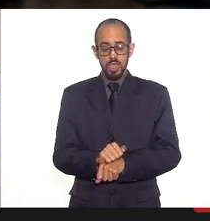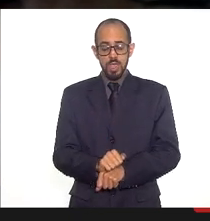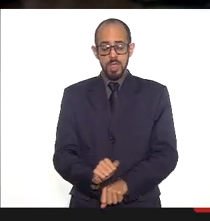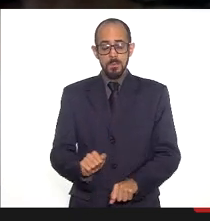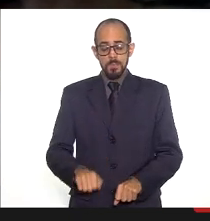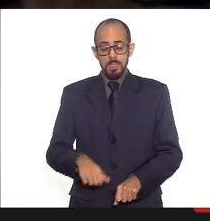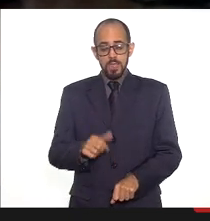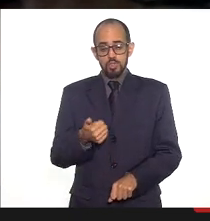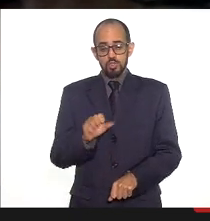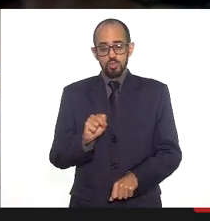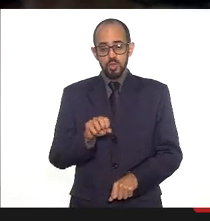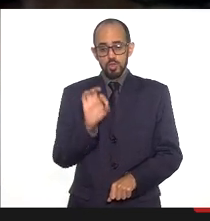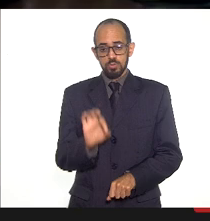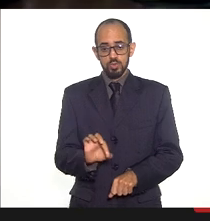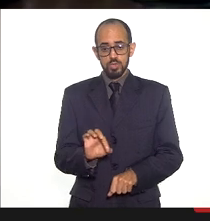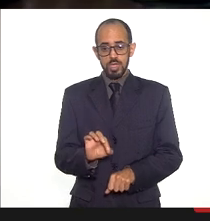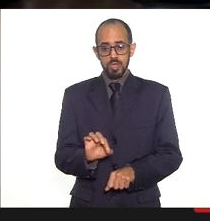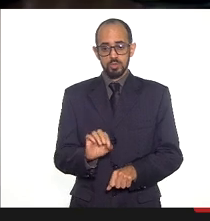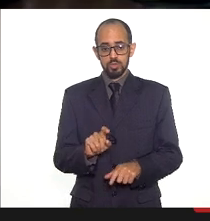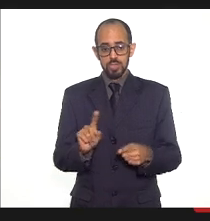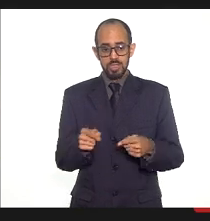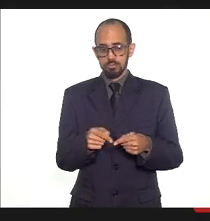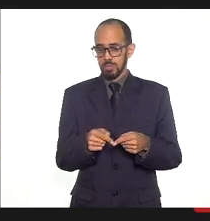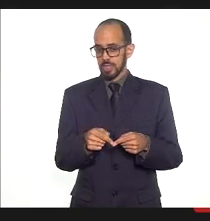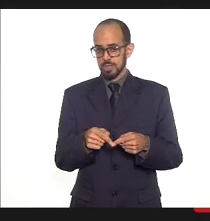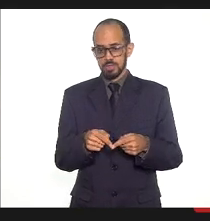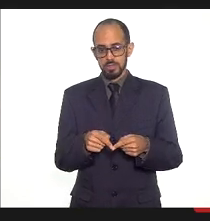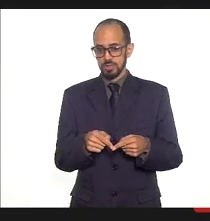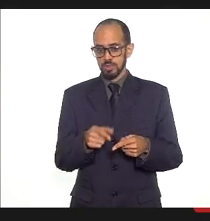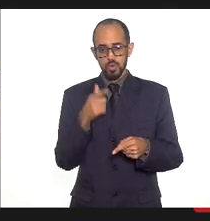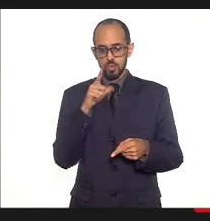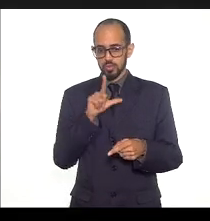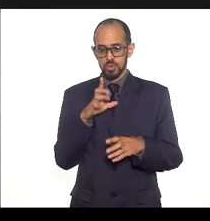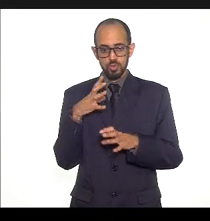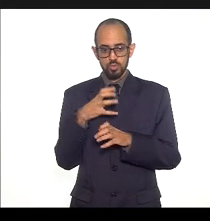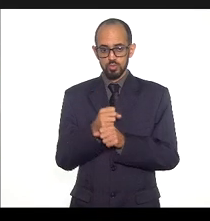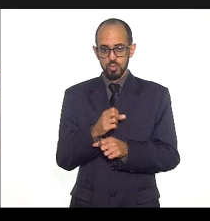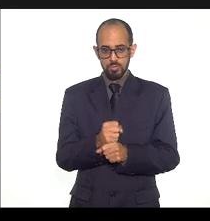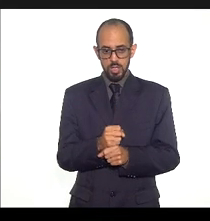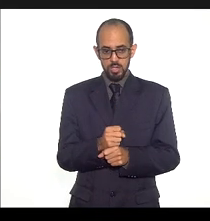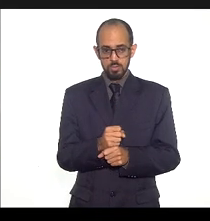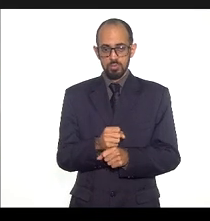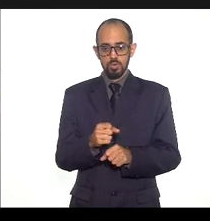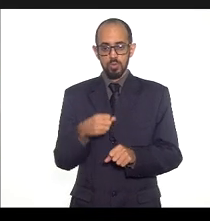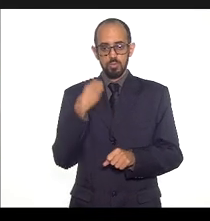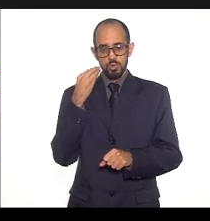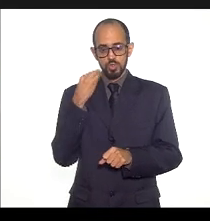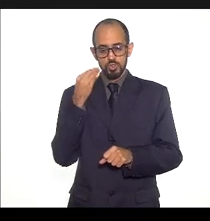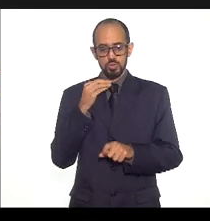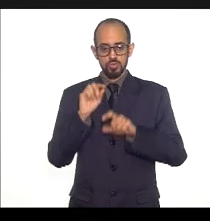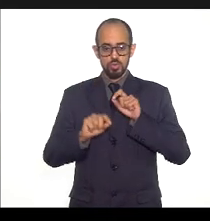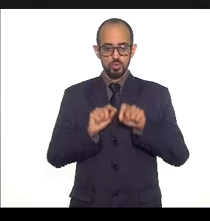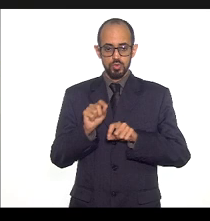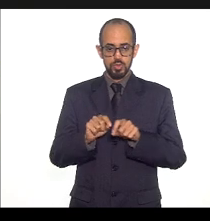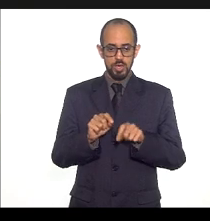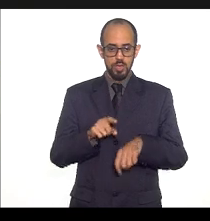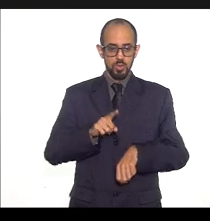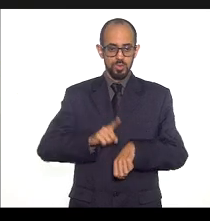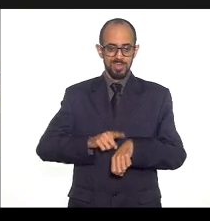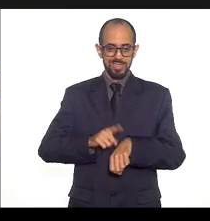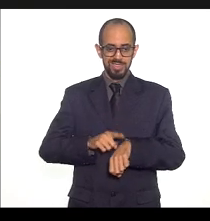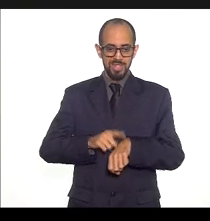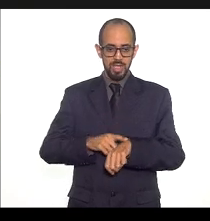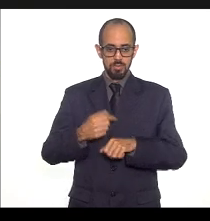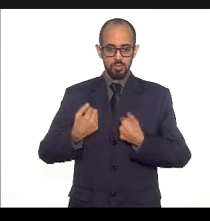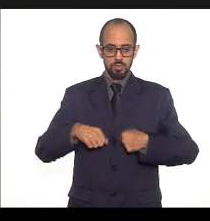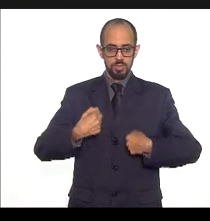das metas não tiveram seus resultados apurados com motivos tais como a temporalidade necessária na atualização